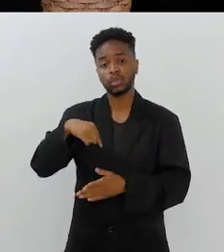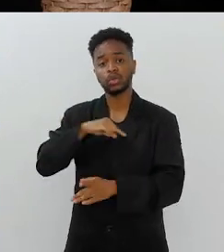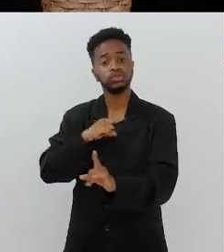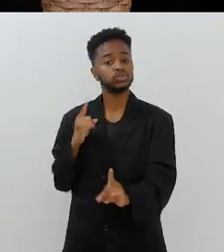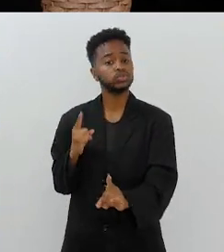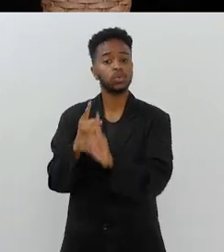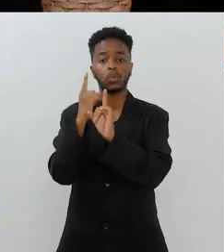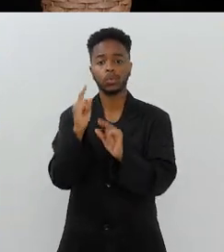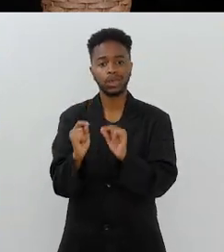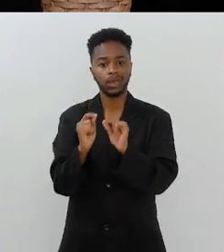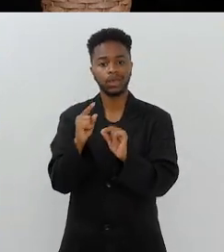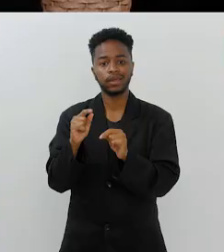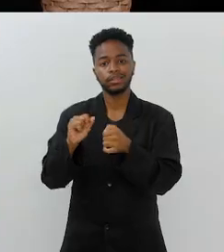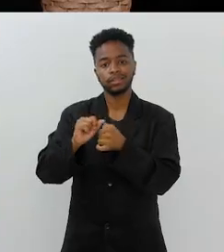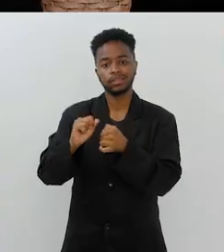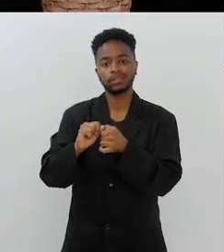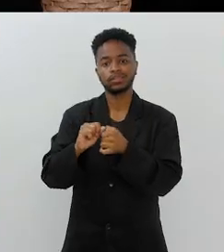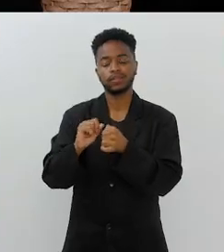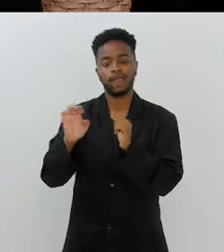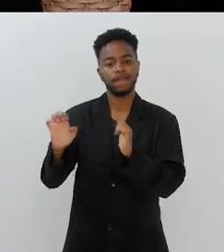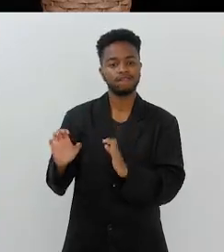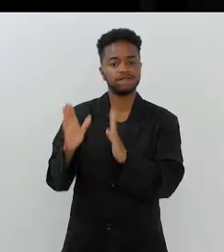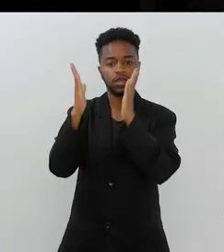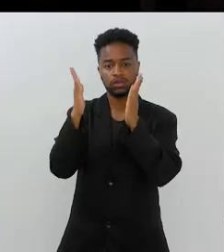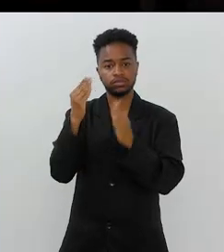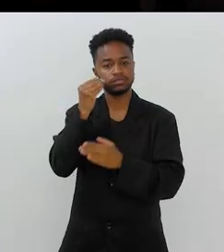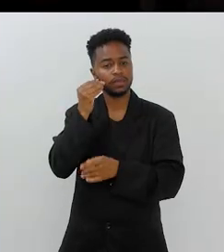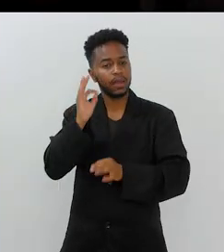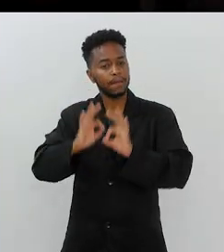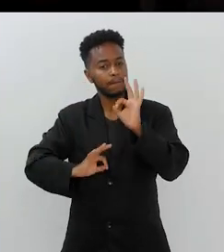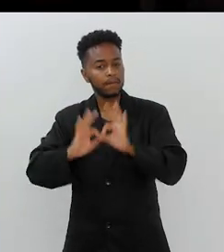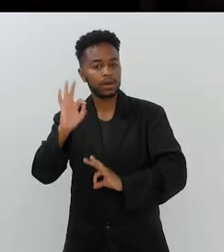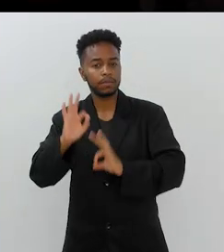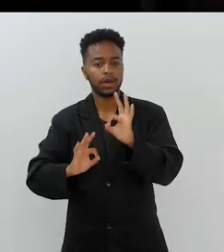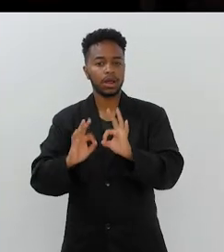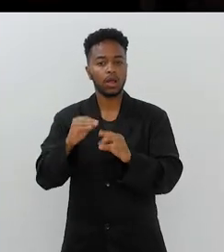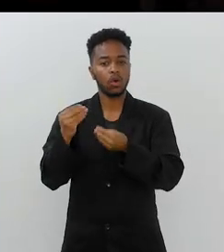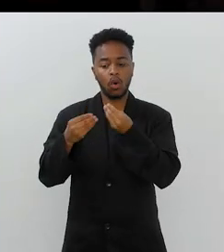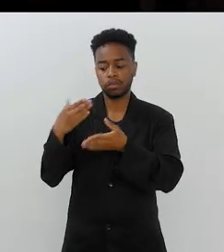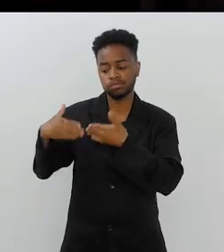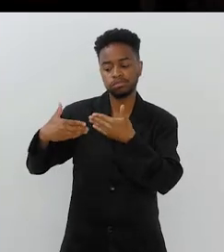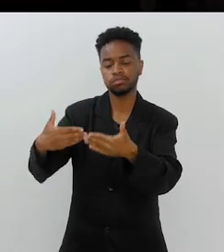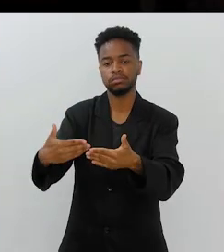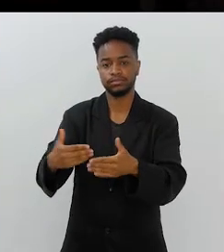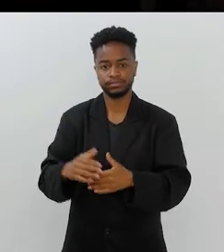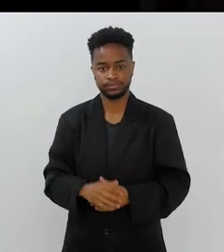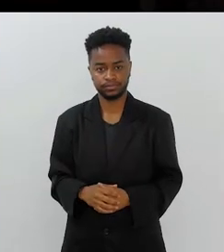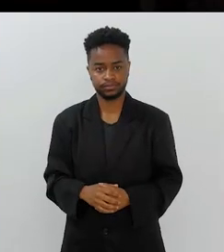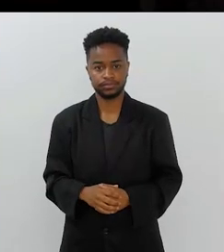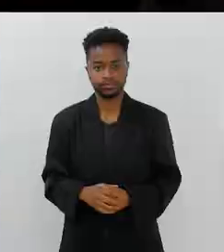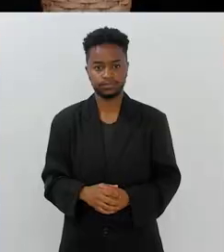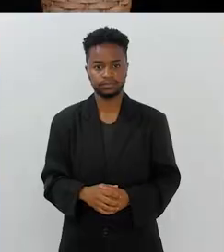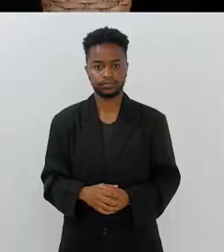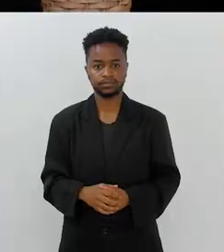fizemos uma grande descoberta quando realizamos aquele evento para preparar o que a gente quer fazer.